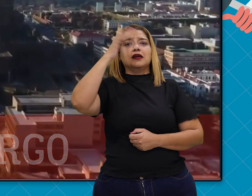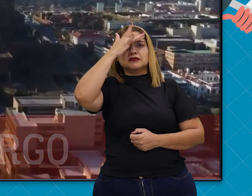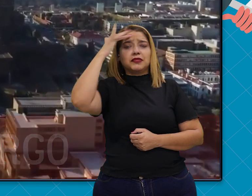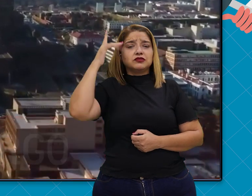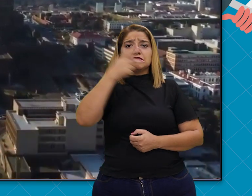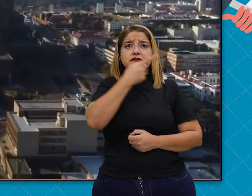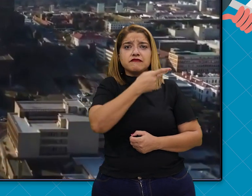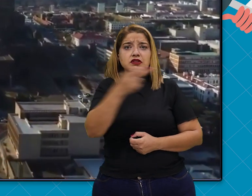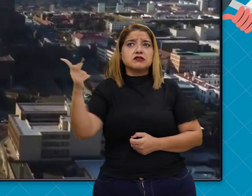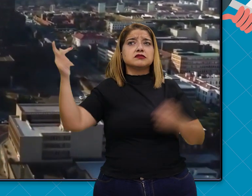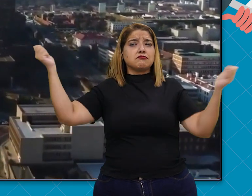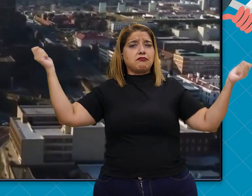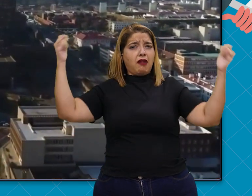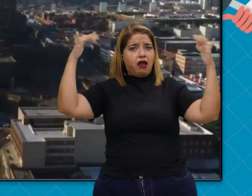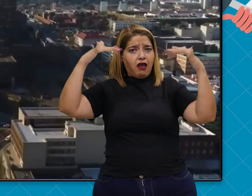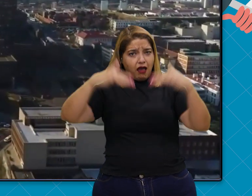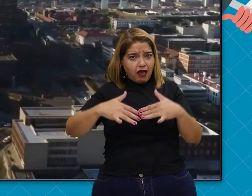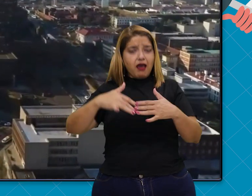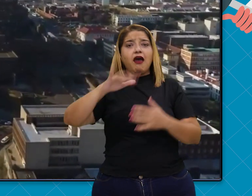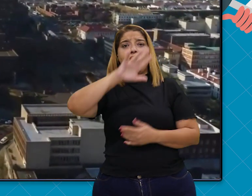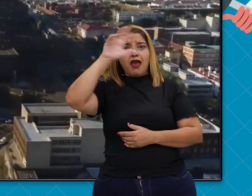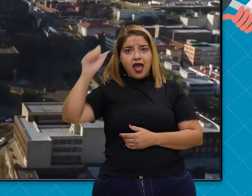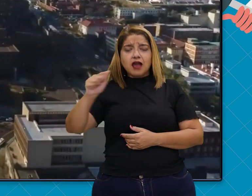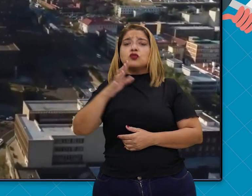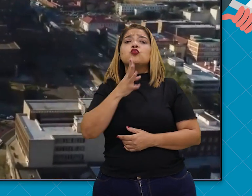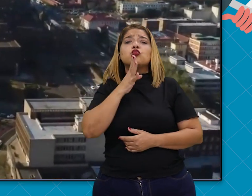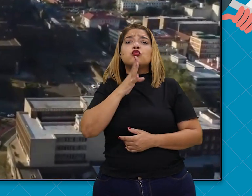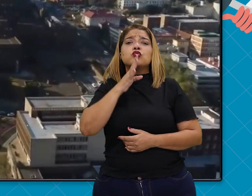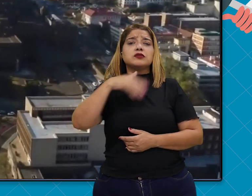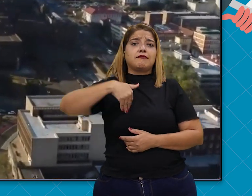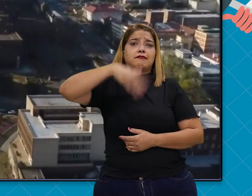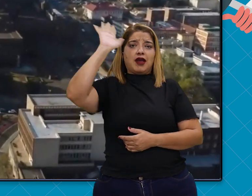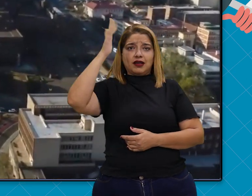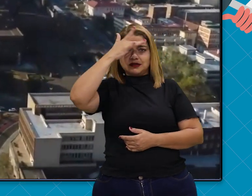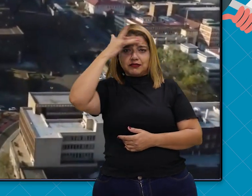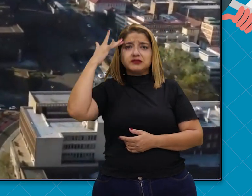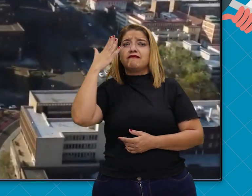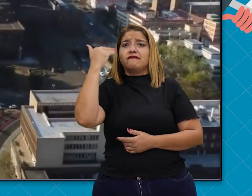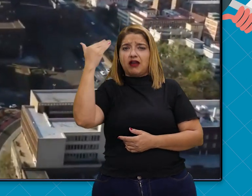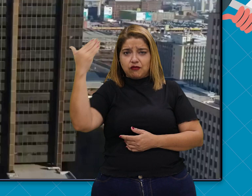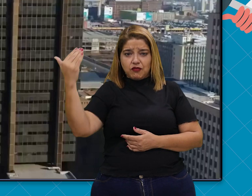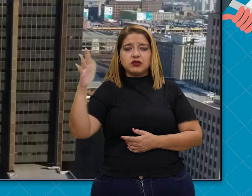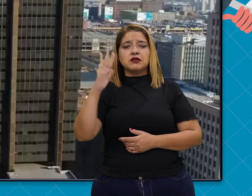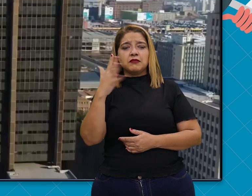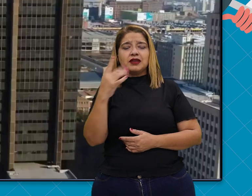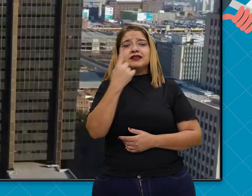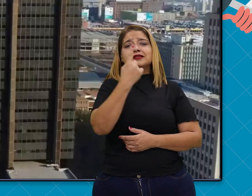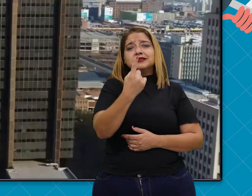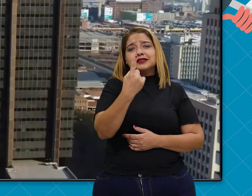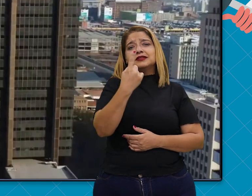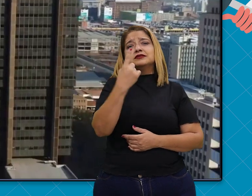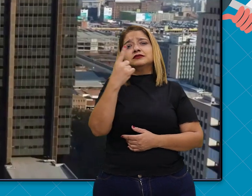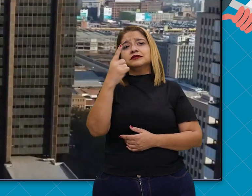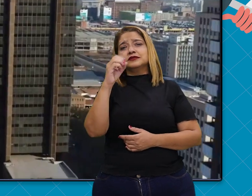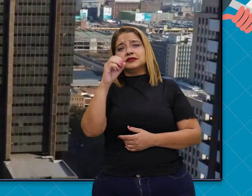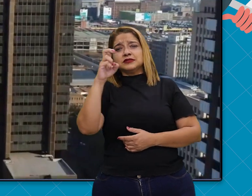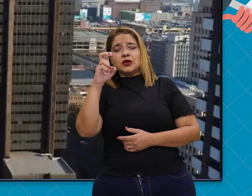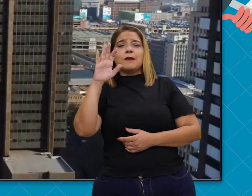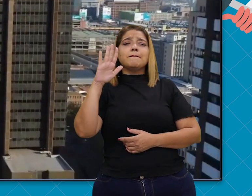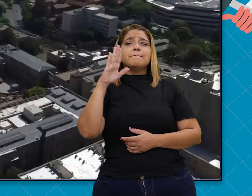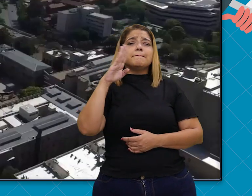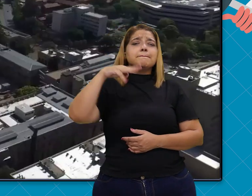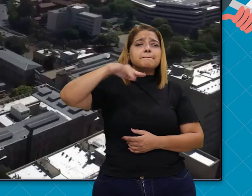visitada da África. E sa também a mais conhecida. Cerca de 5 milhões de pessoas visitam